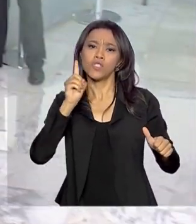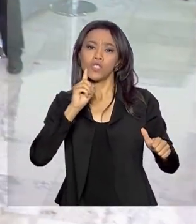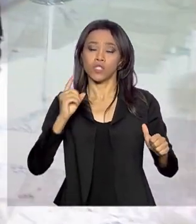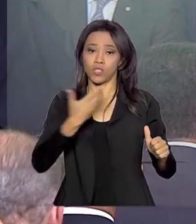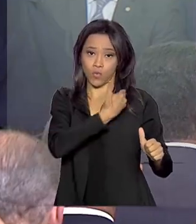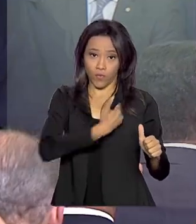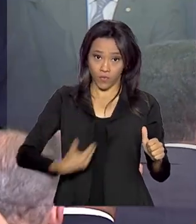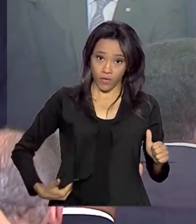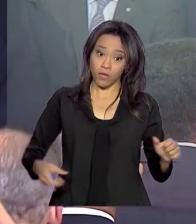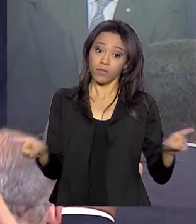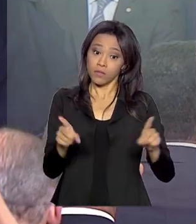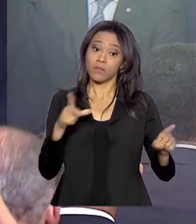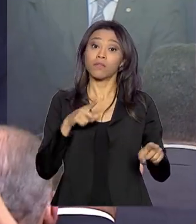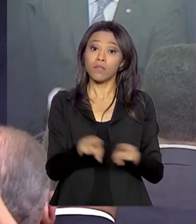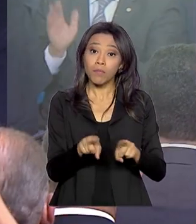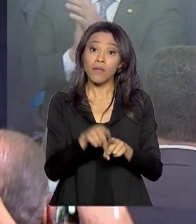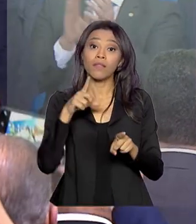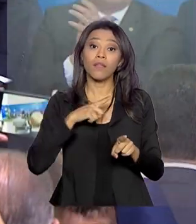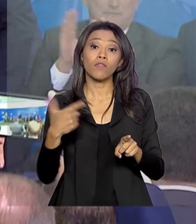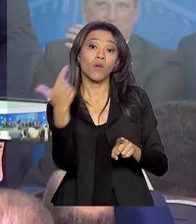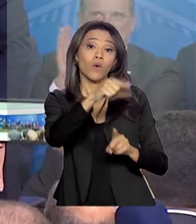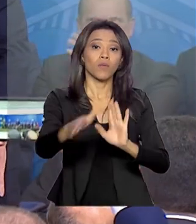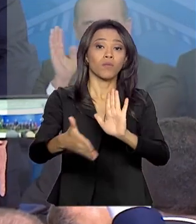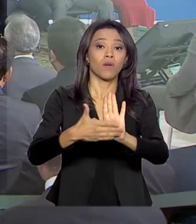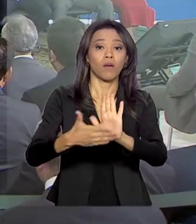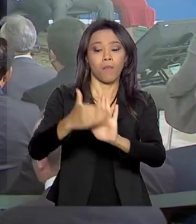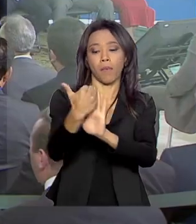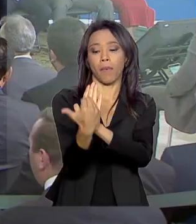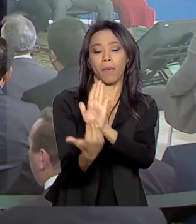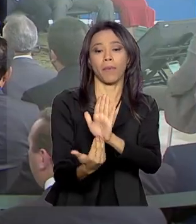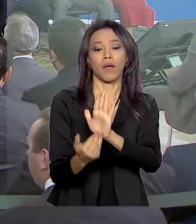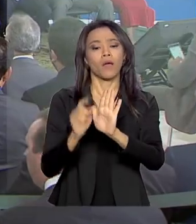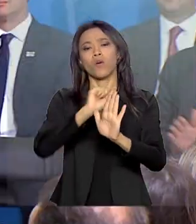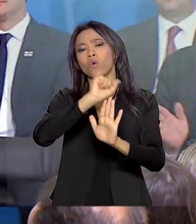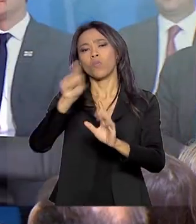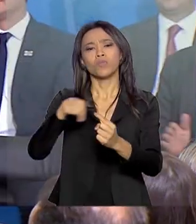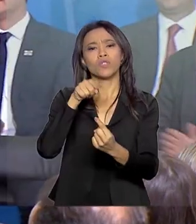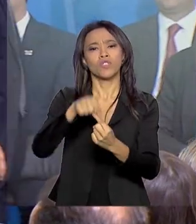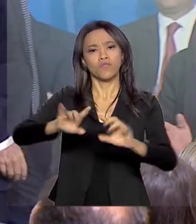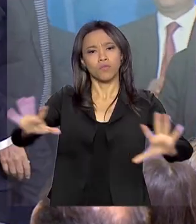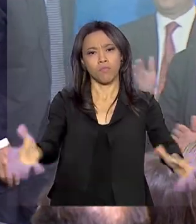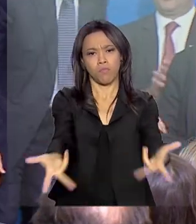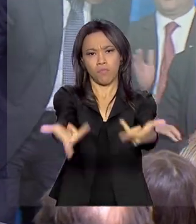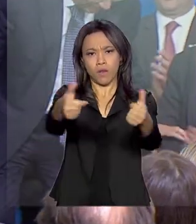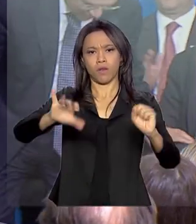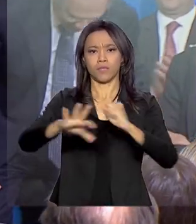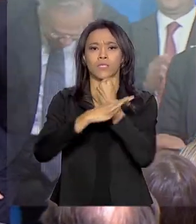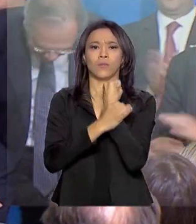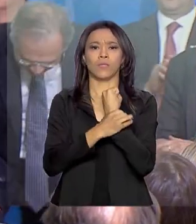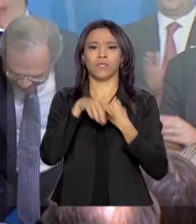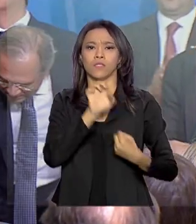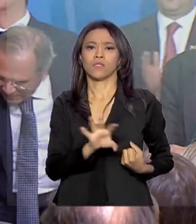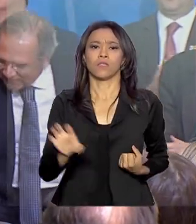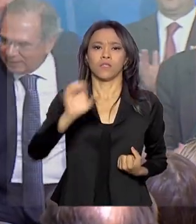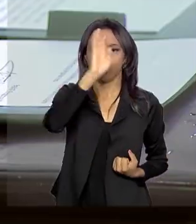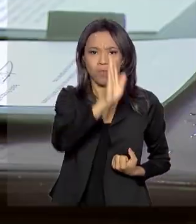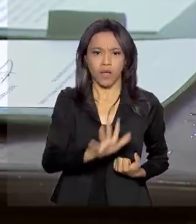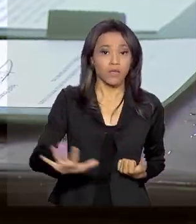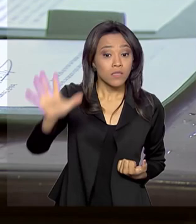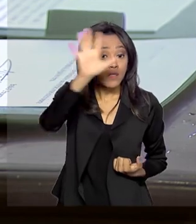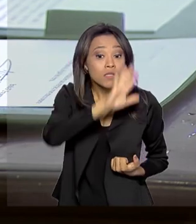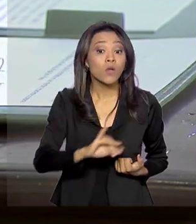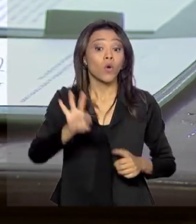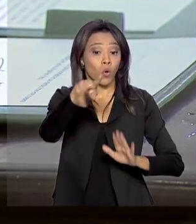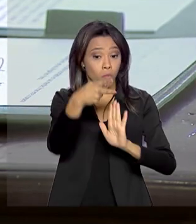lançou o projeto Enfrente Brasil para aperfeiçoar as ações de segurança em todo o país. O projeto está em andamento